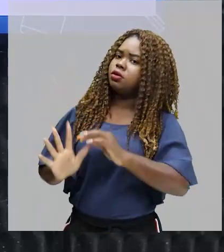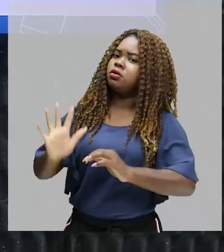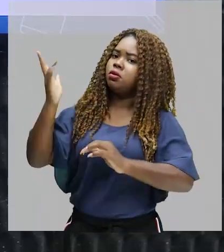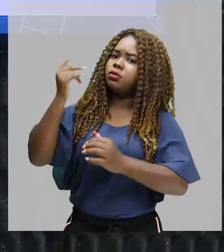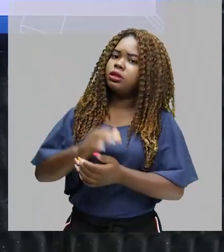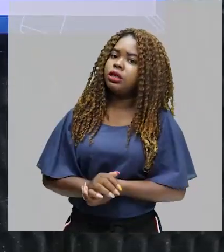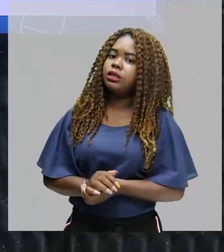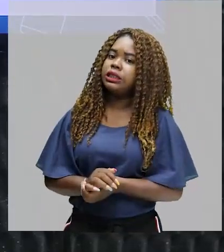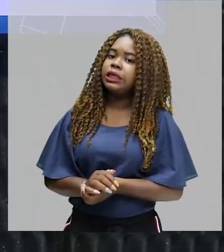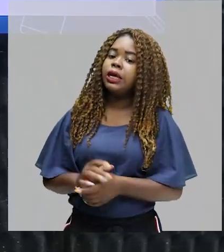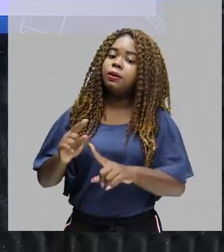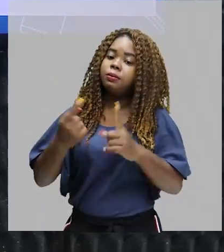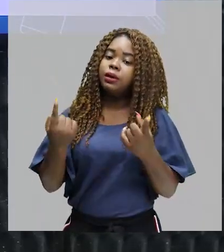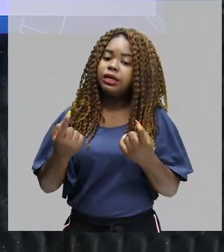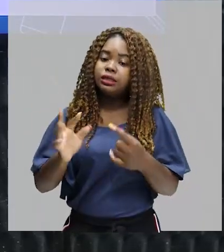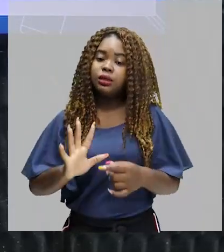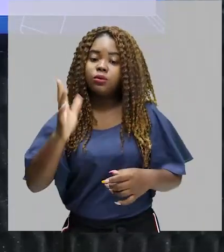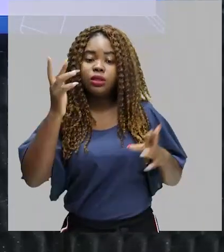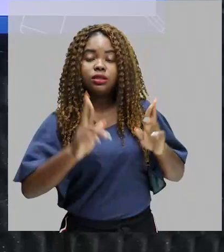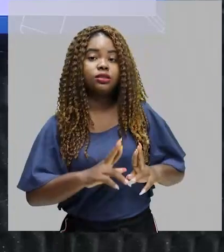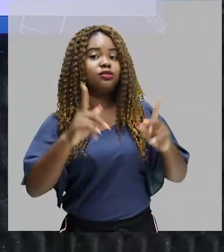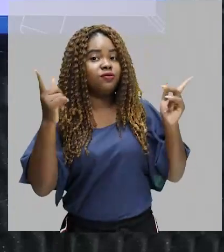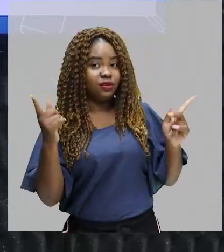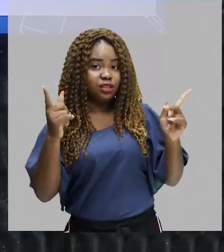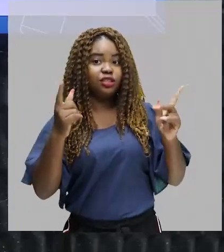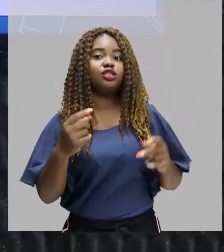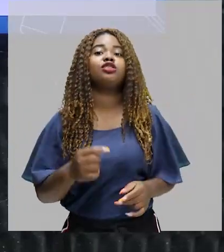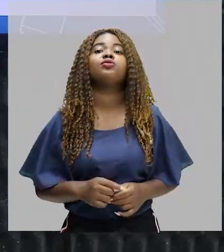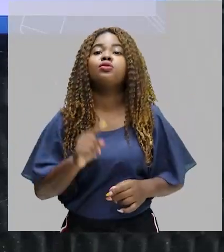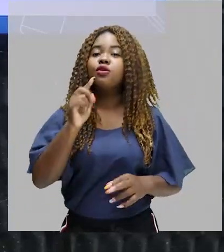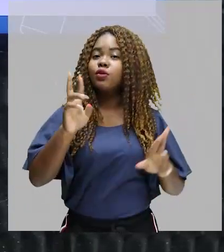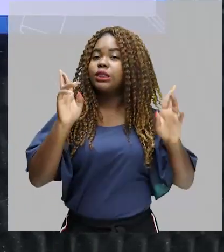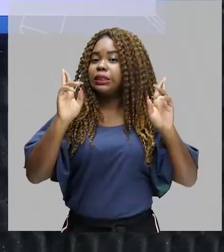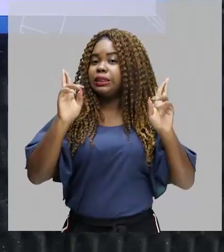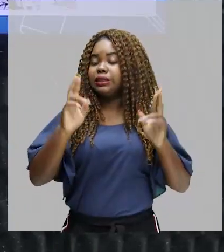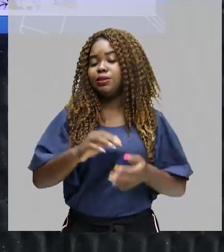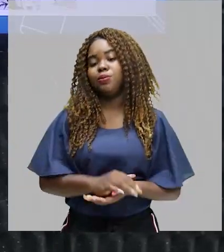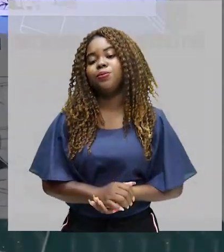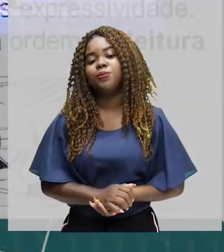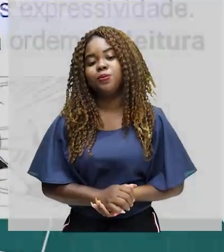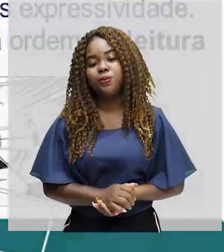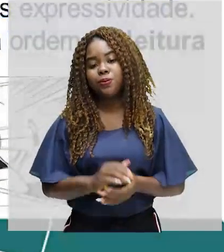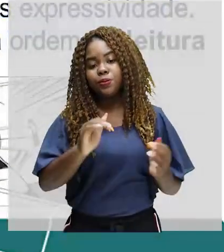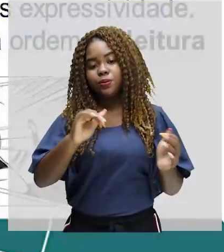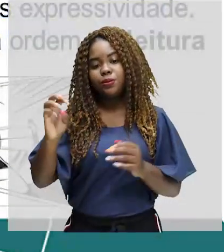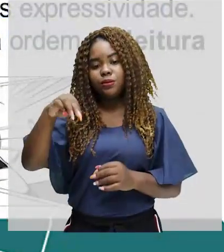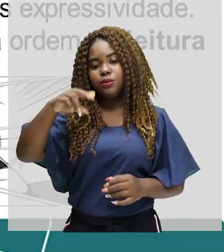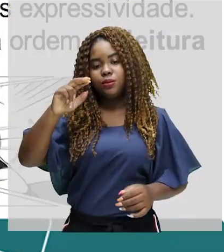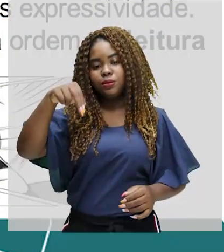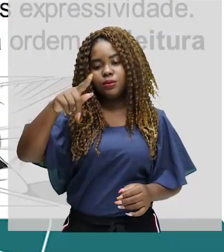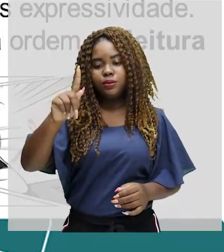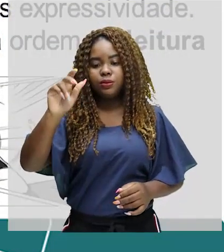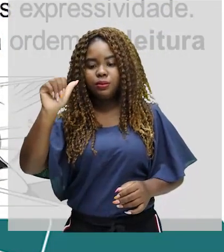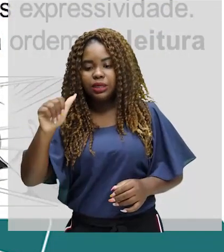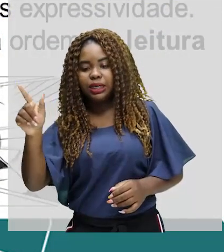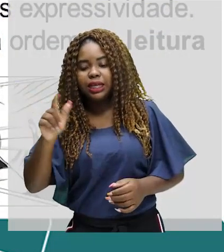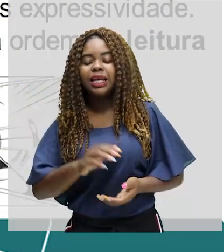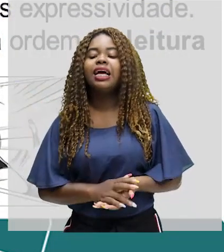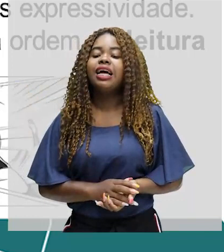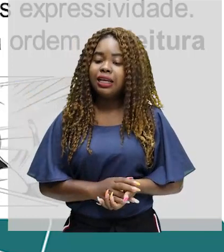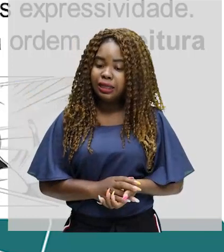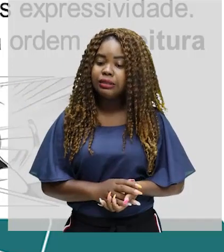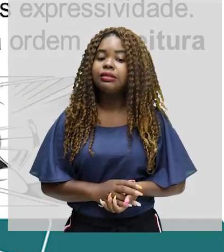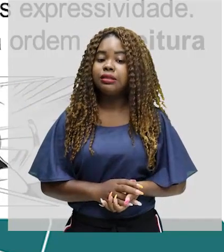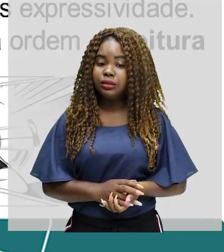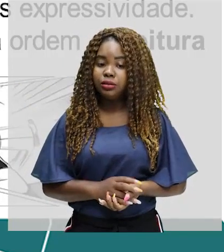totalmente diferente. Então, existe a quebra da expectativa. E o mangá, muito popular entre o